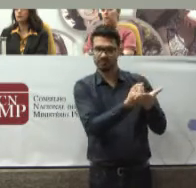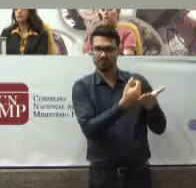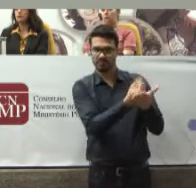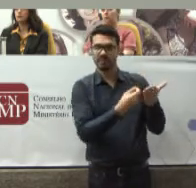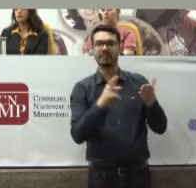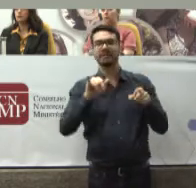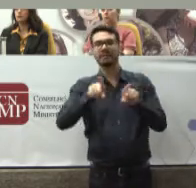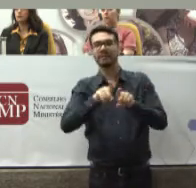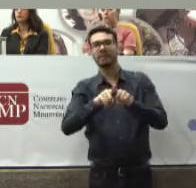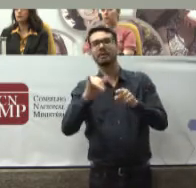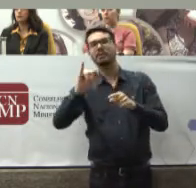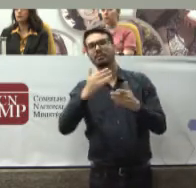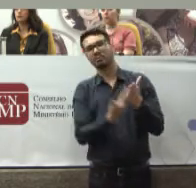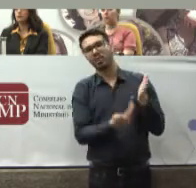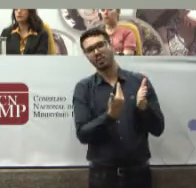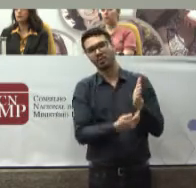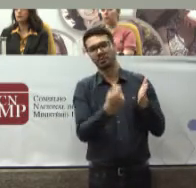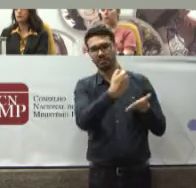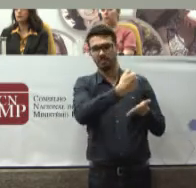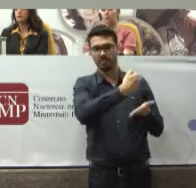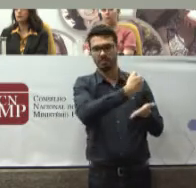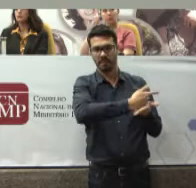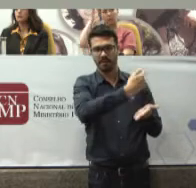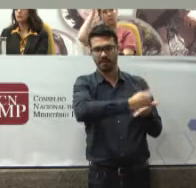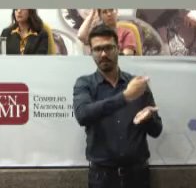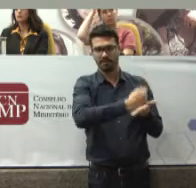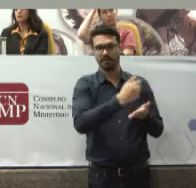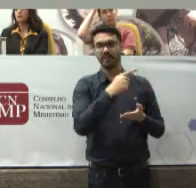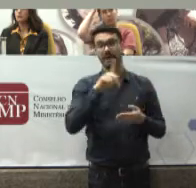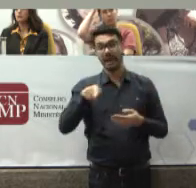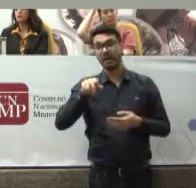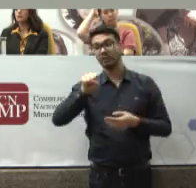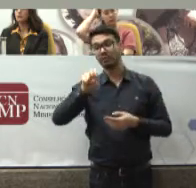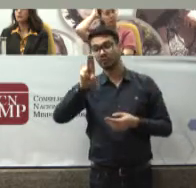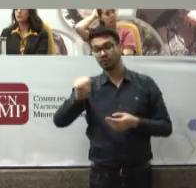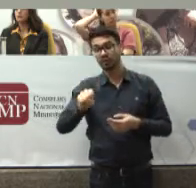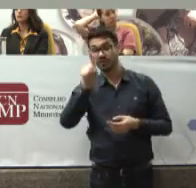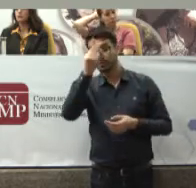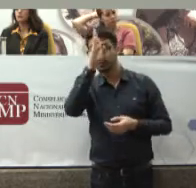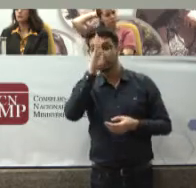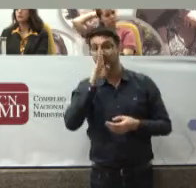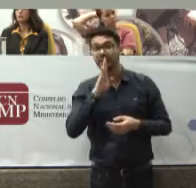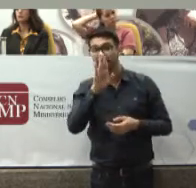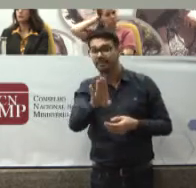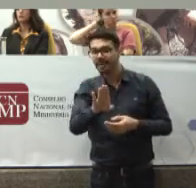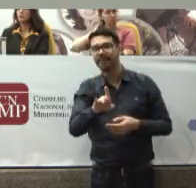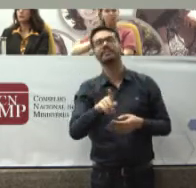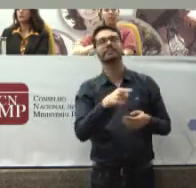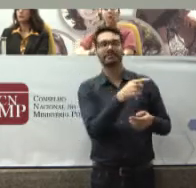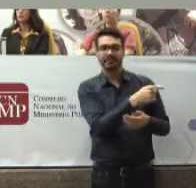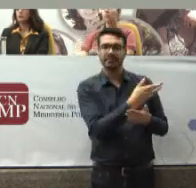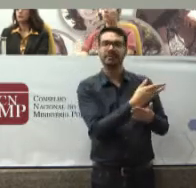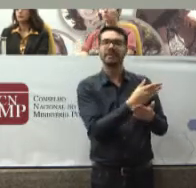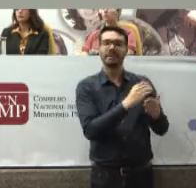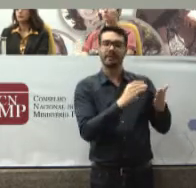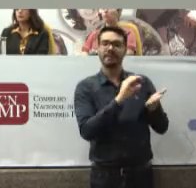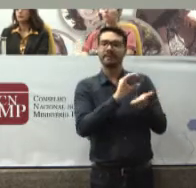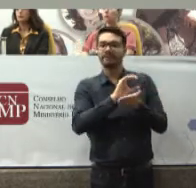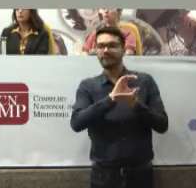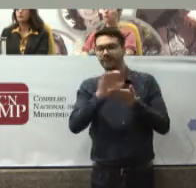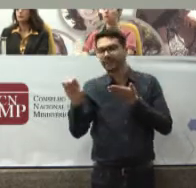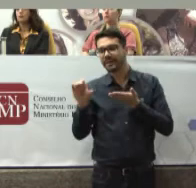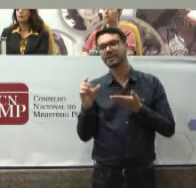Impostos Pagos Por todos Não é exatamente Um sistema Gratuito Mas ele é Financiado Por todos